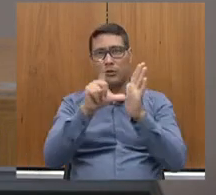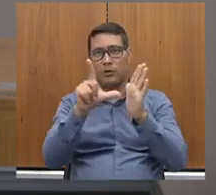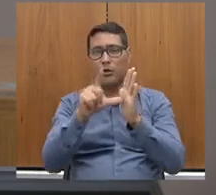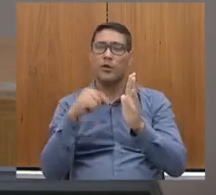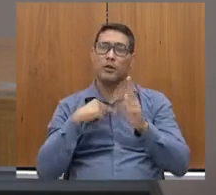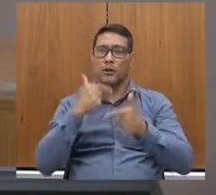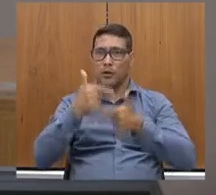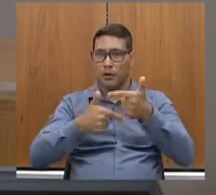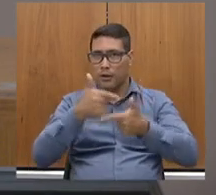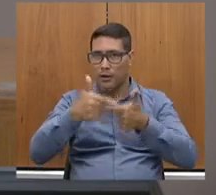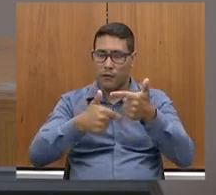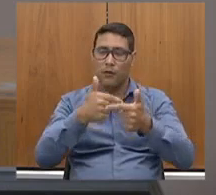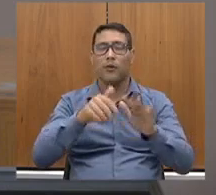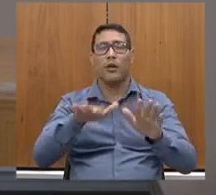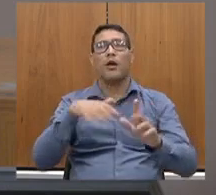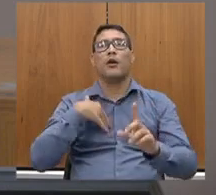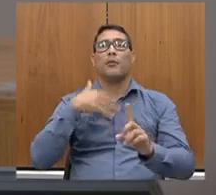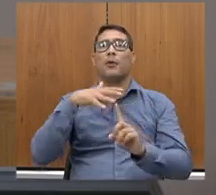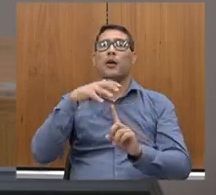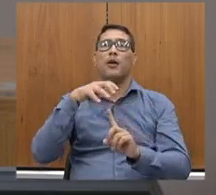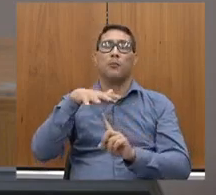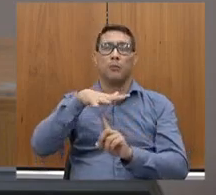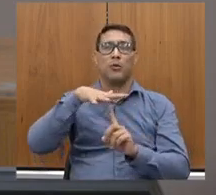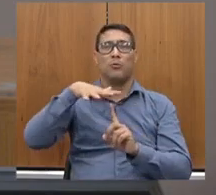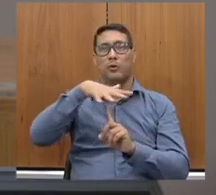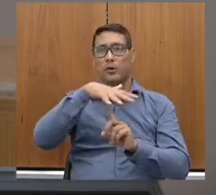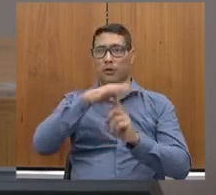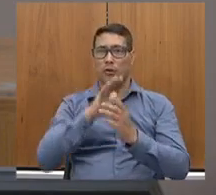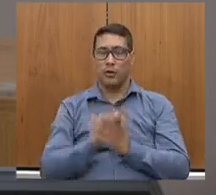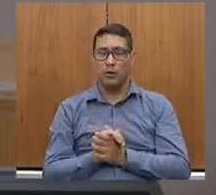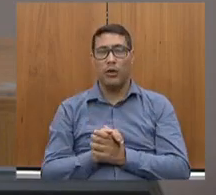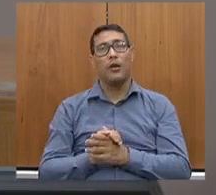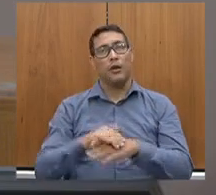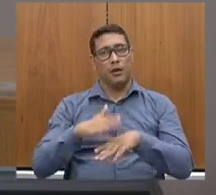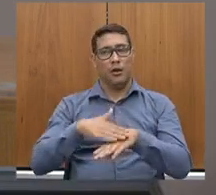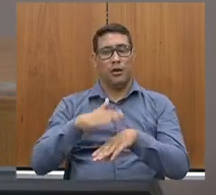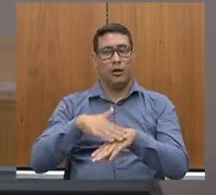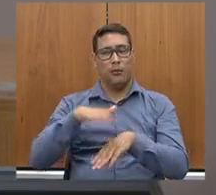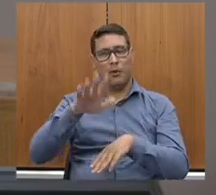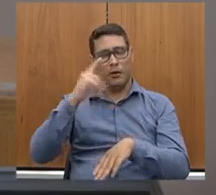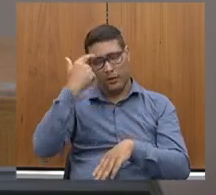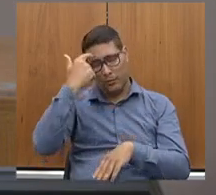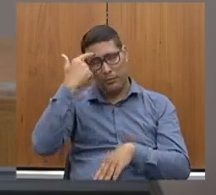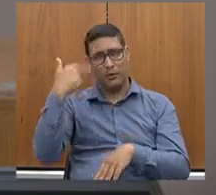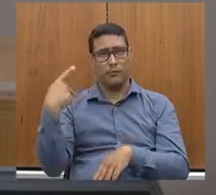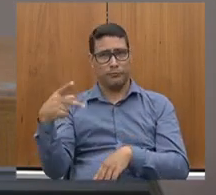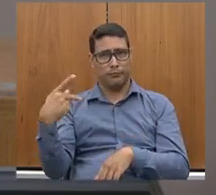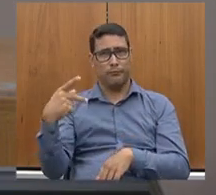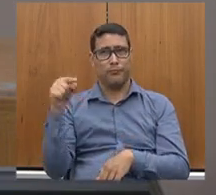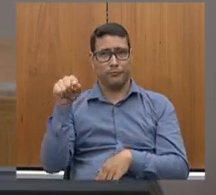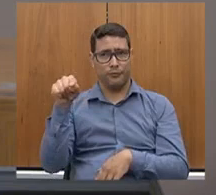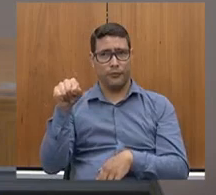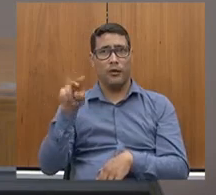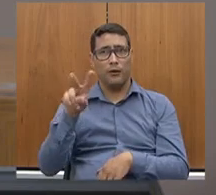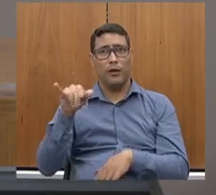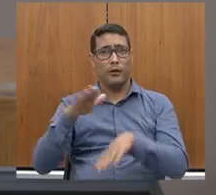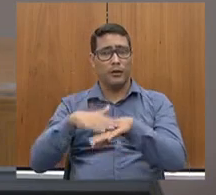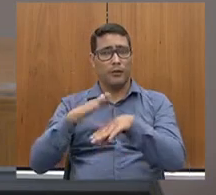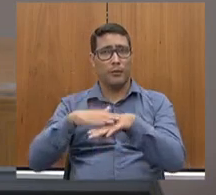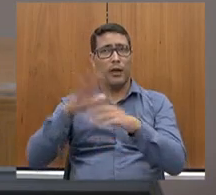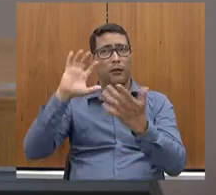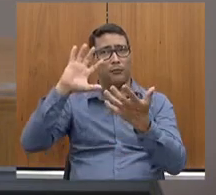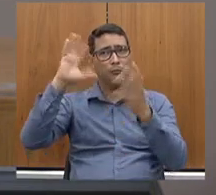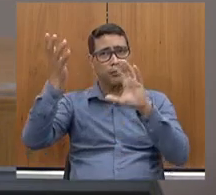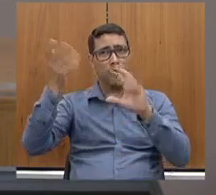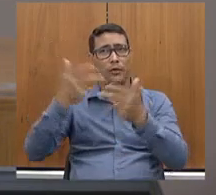a população. Então, essa é a lógica da concessão do terminal rodoviário, que incluiu, inclusive, a recuperação das